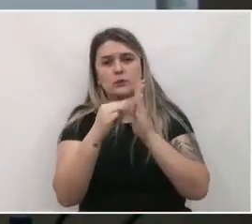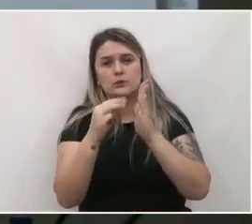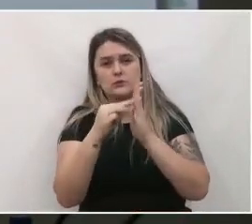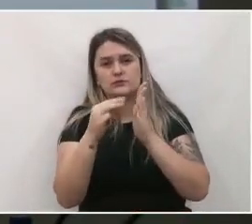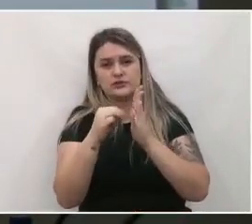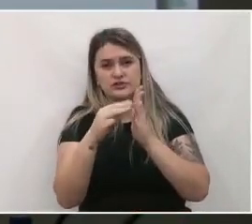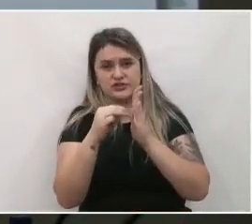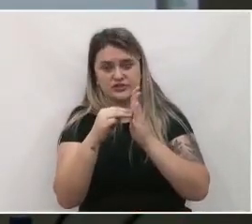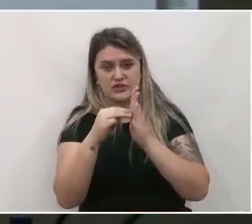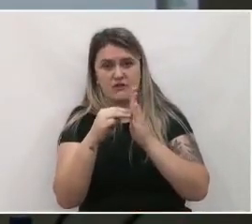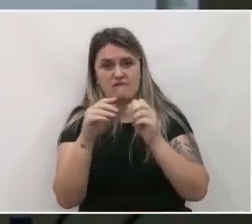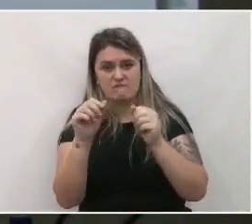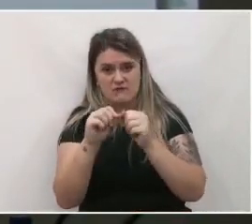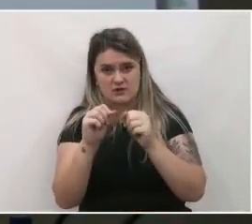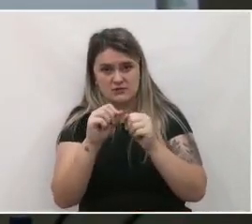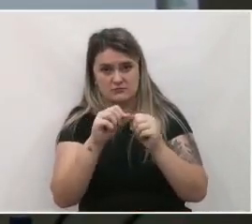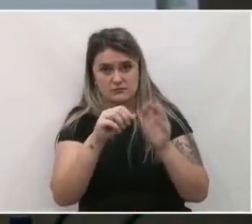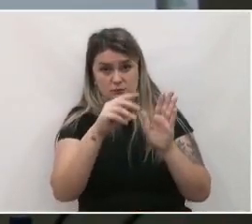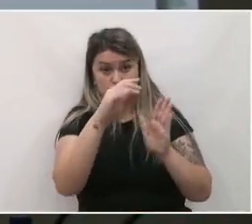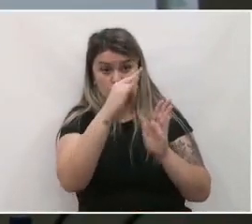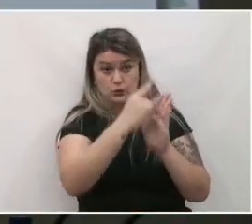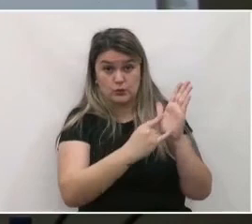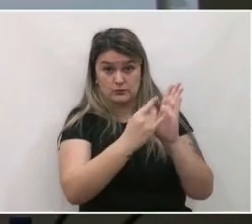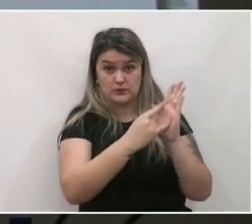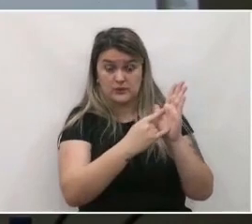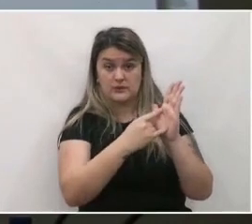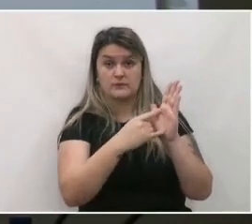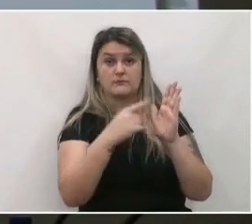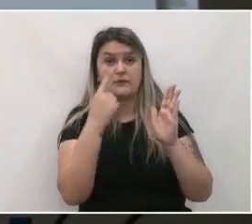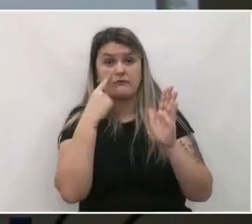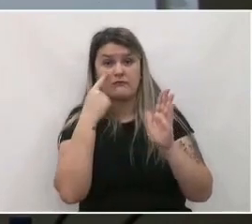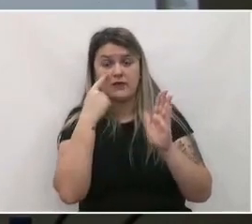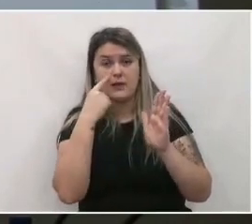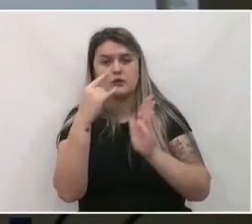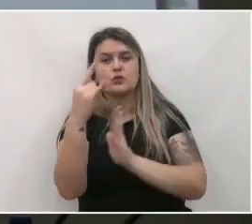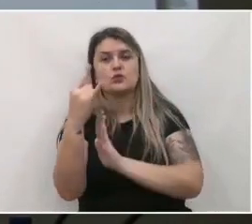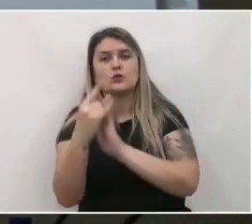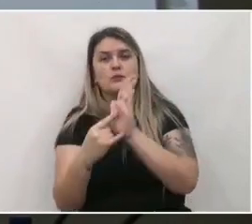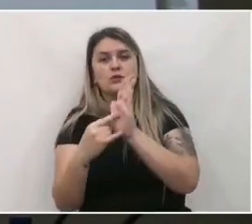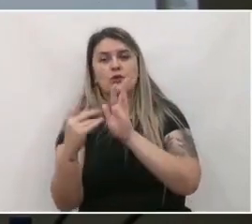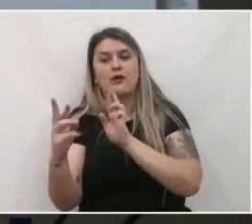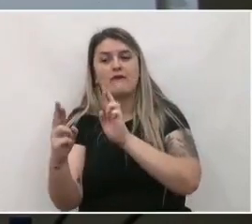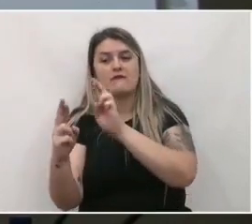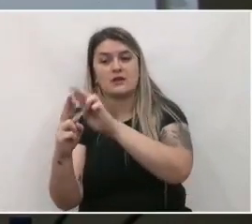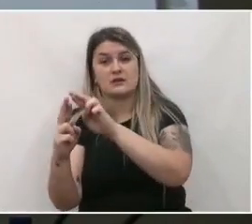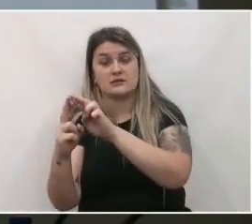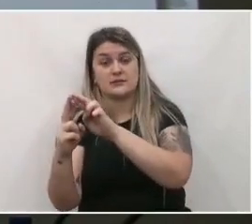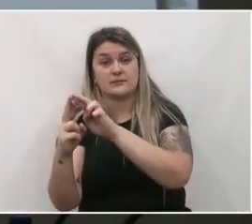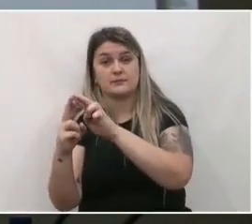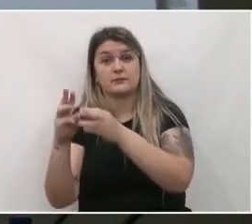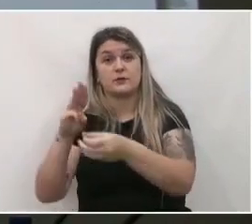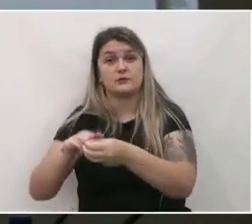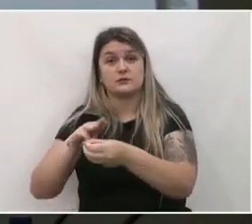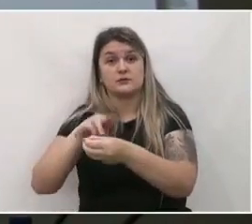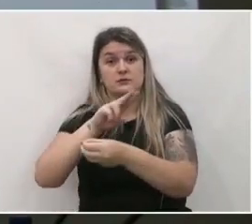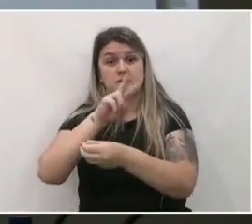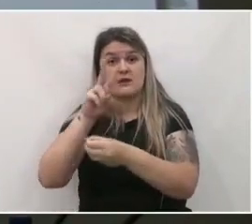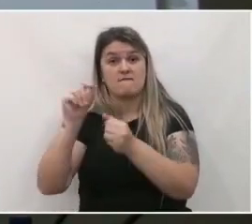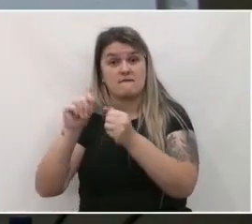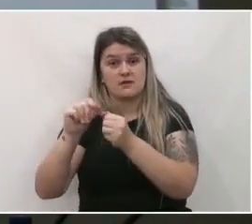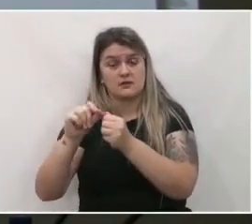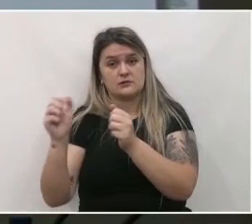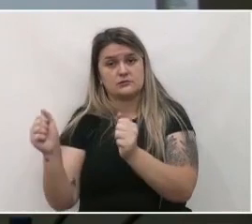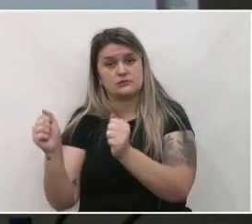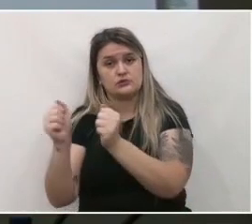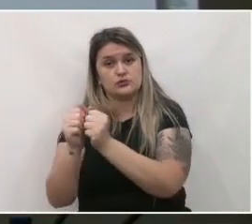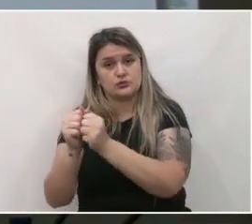gente segue no plano diretor ele está de acordo com o termo de referência que foi elaborado pelo município de União da Vitória em conjunto com